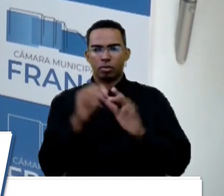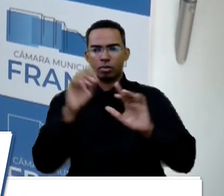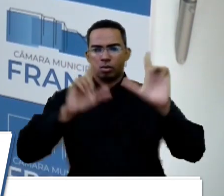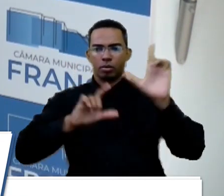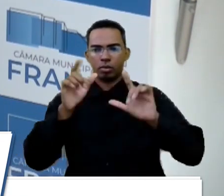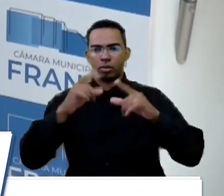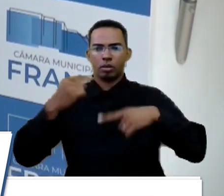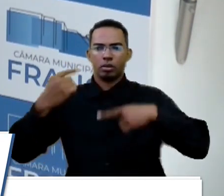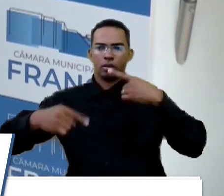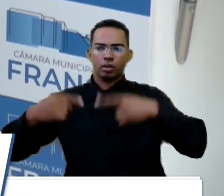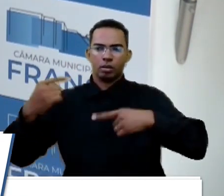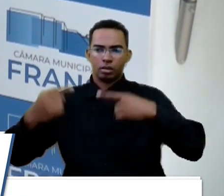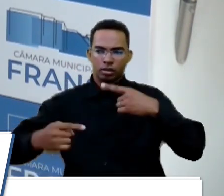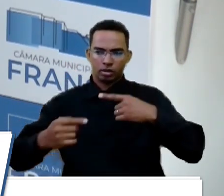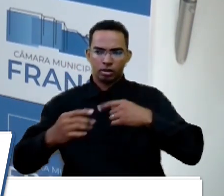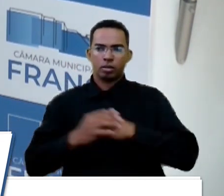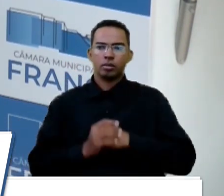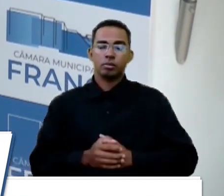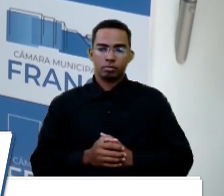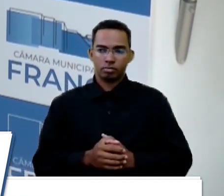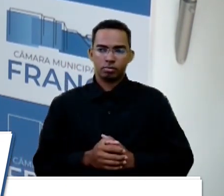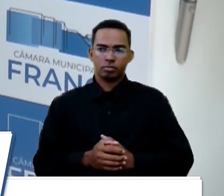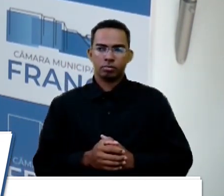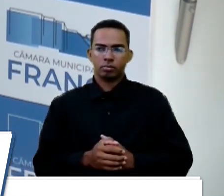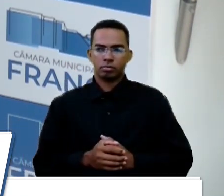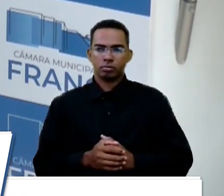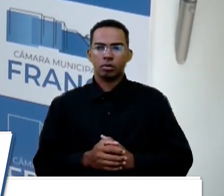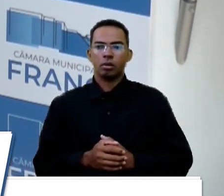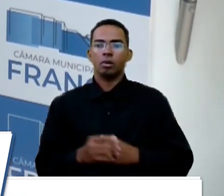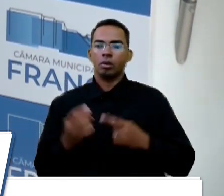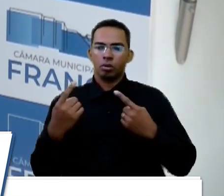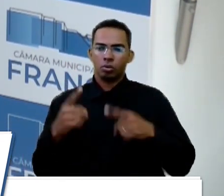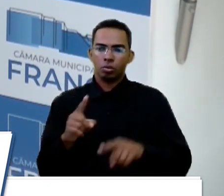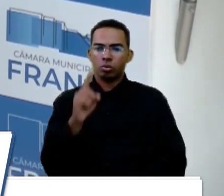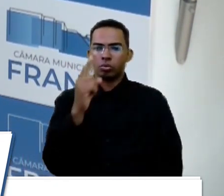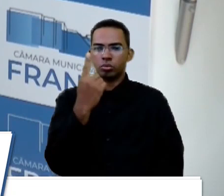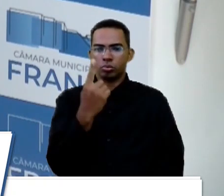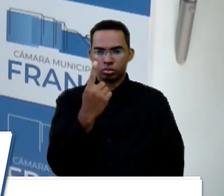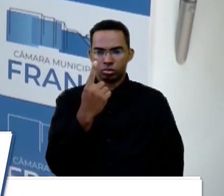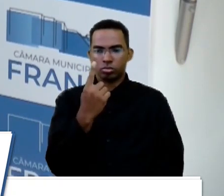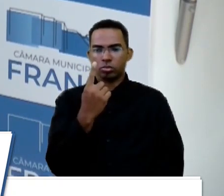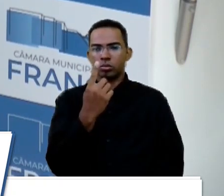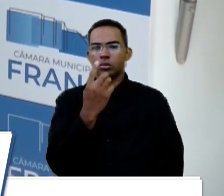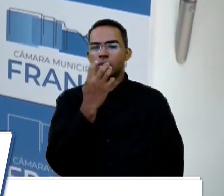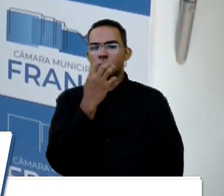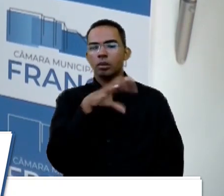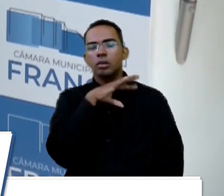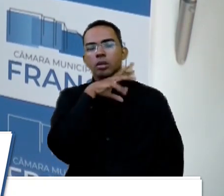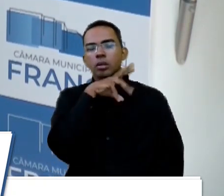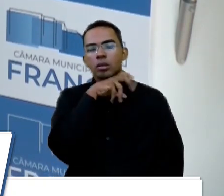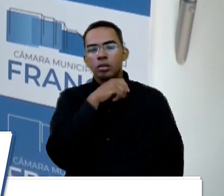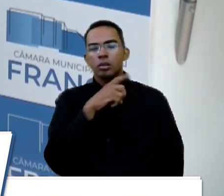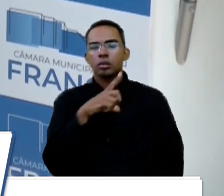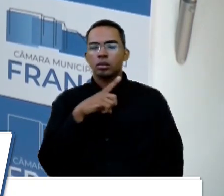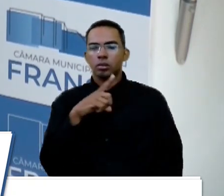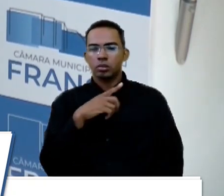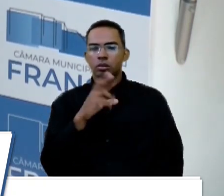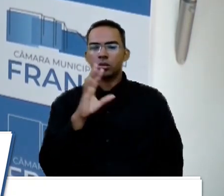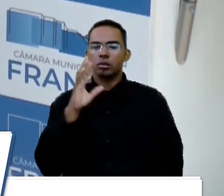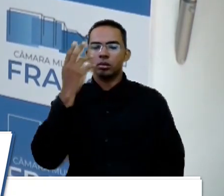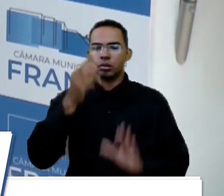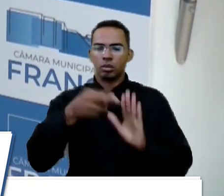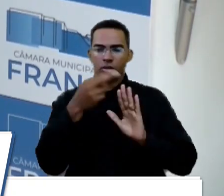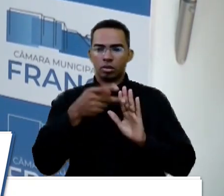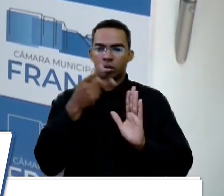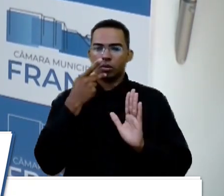politiqueiro. Foi uma denúncia de um único animal, e eu estou aqui até com a resolução, falei com